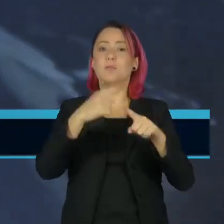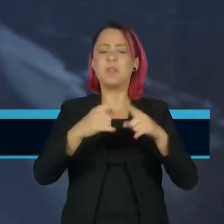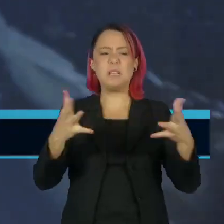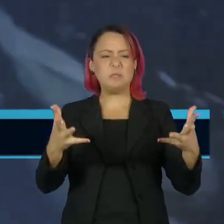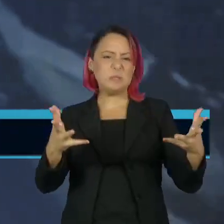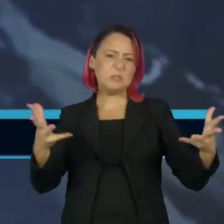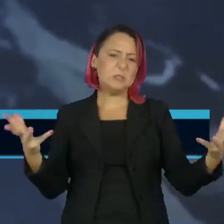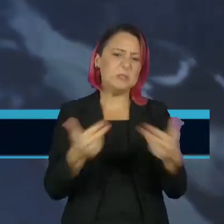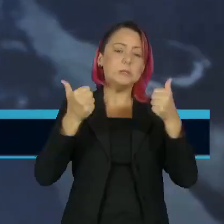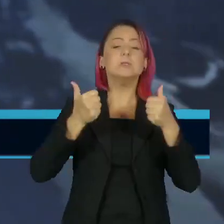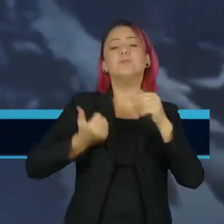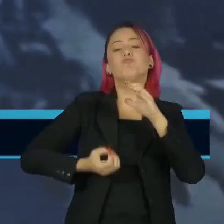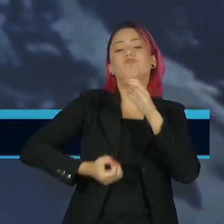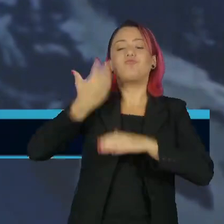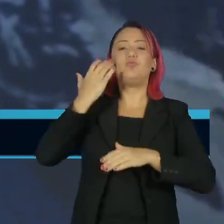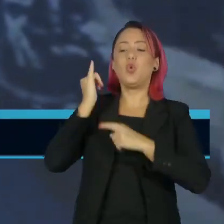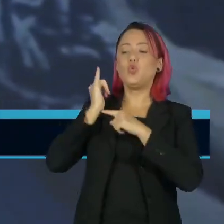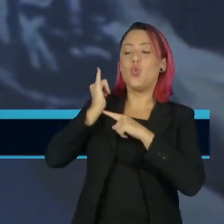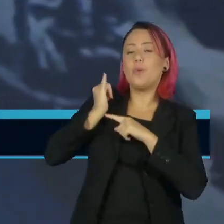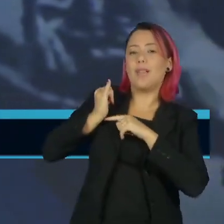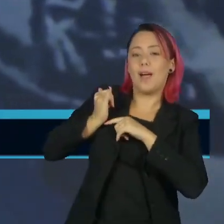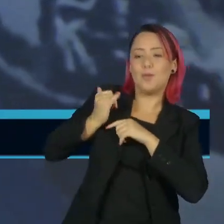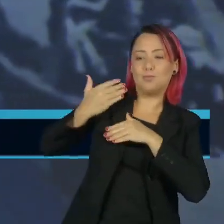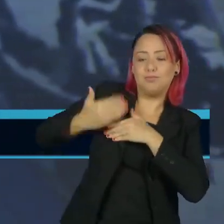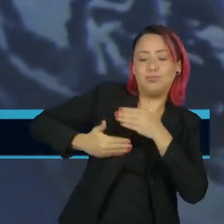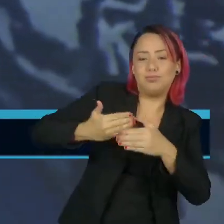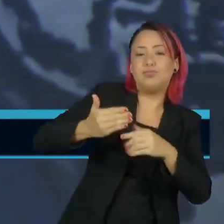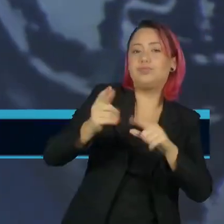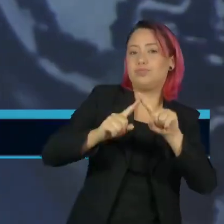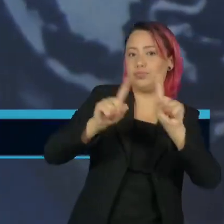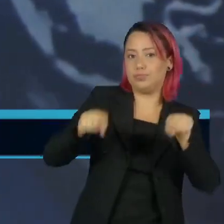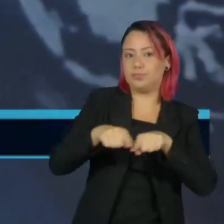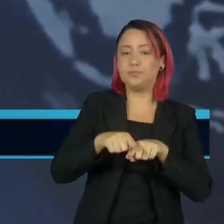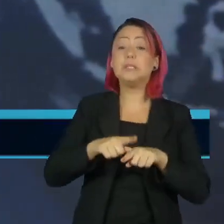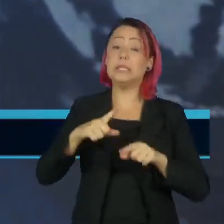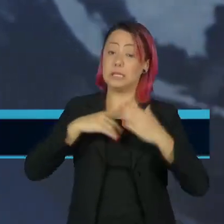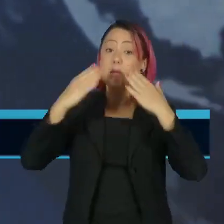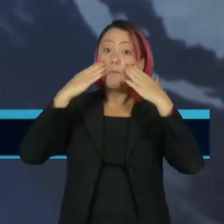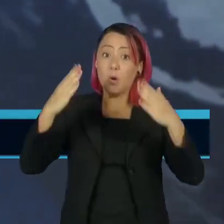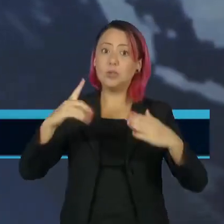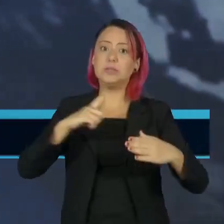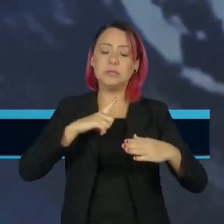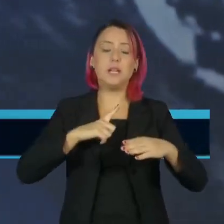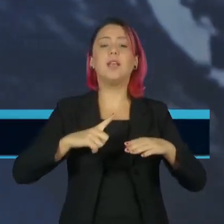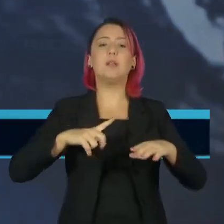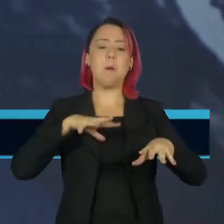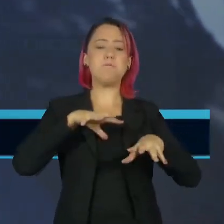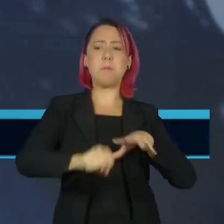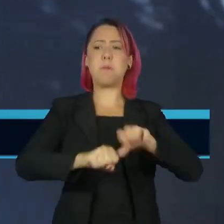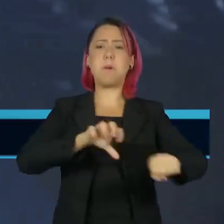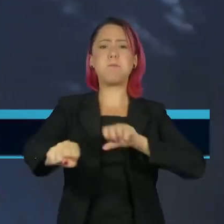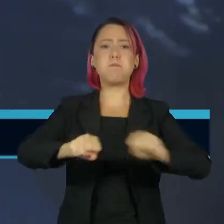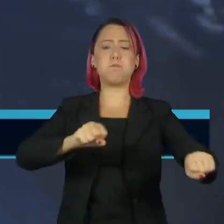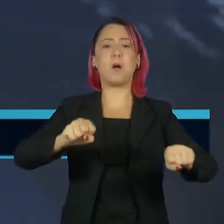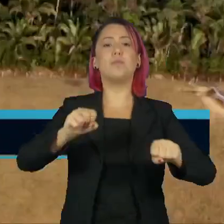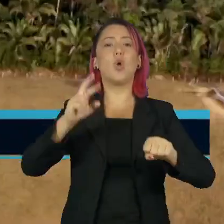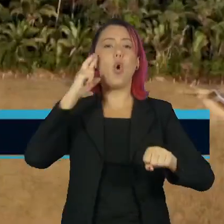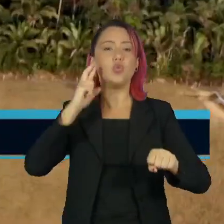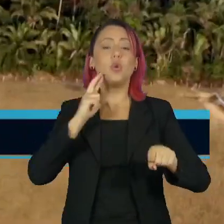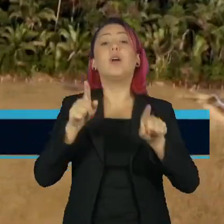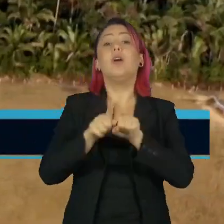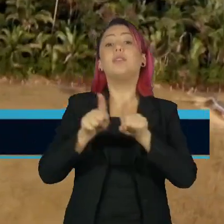de documentário. A obra mostra os impactos da grilagem e do desmatamento na luta dos povos indígenas de Rondônia.